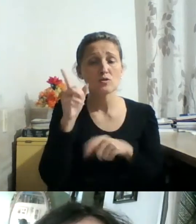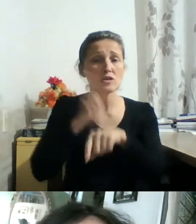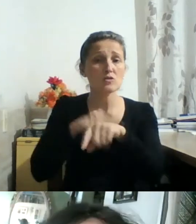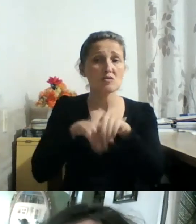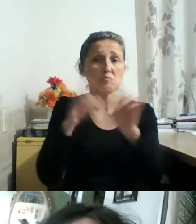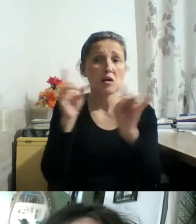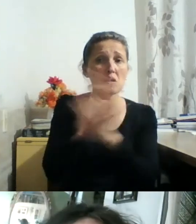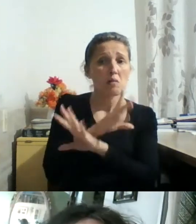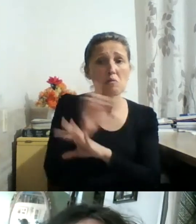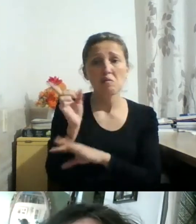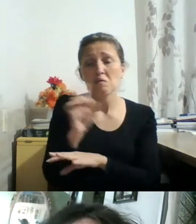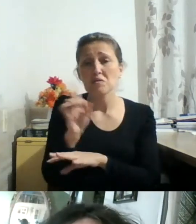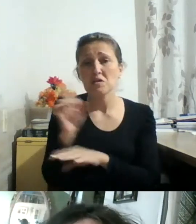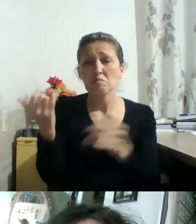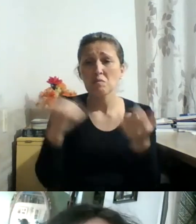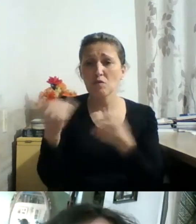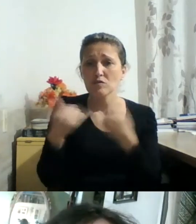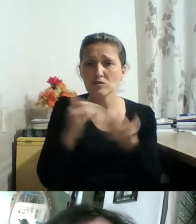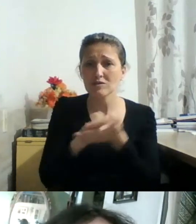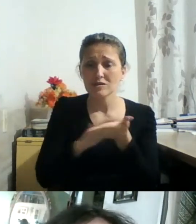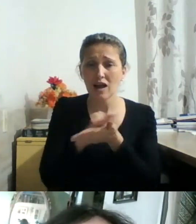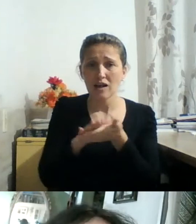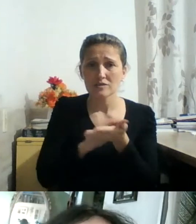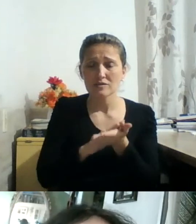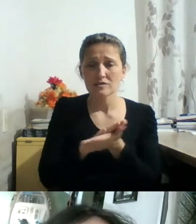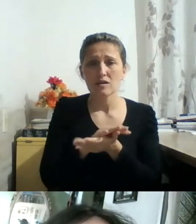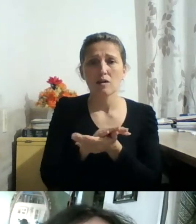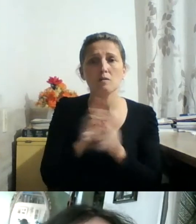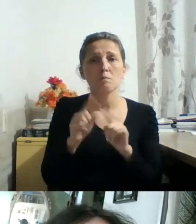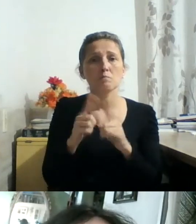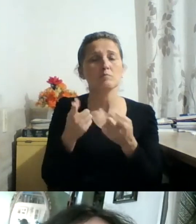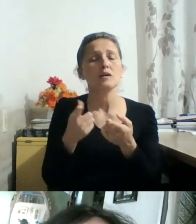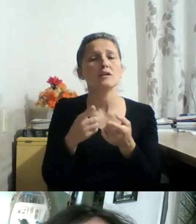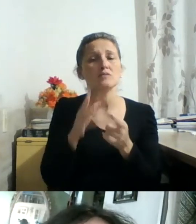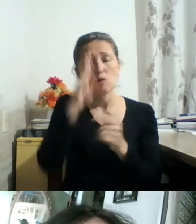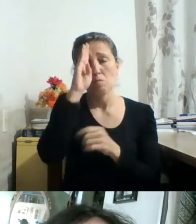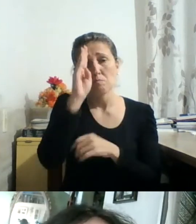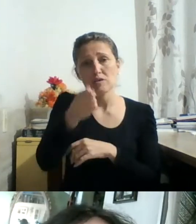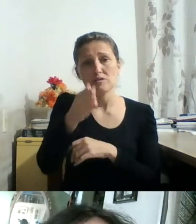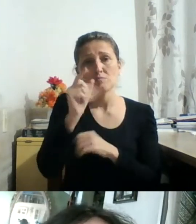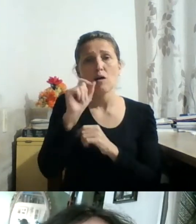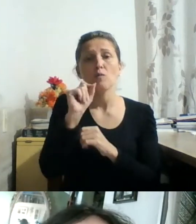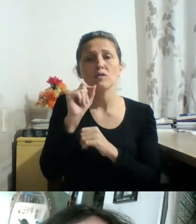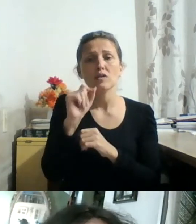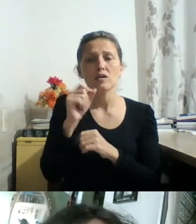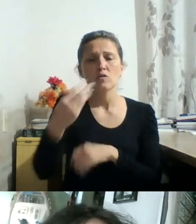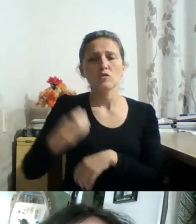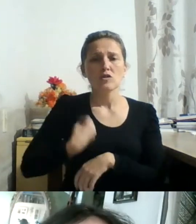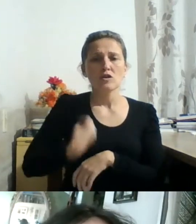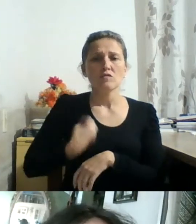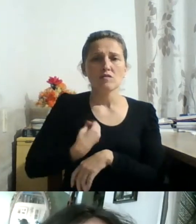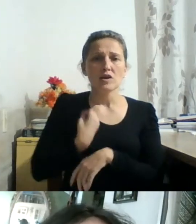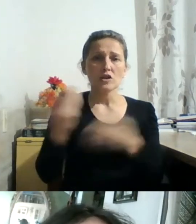as meninas aqui falam, mas eu acho que já foi suficiente. O principal de Sildo é estar vivendo esse momento,